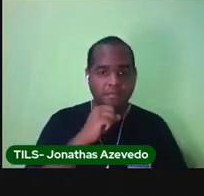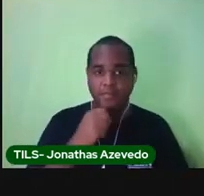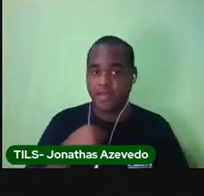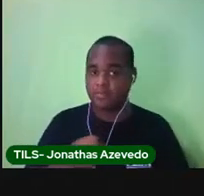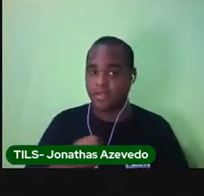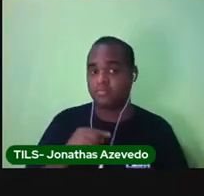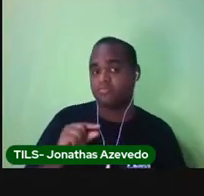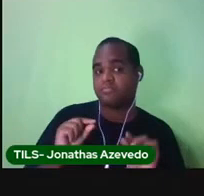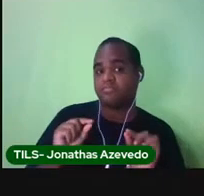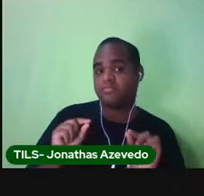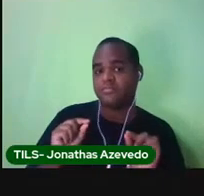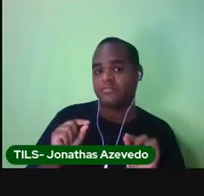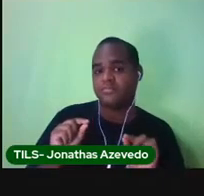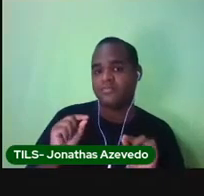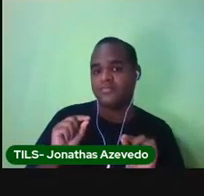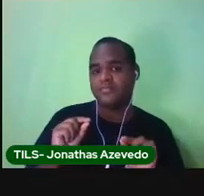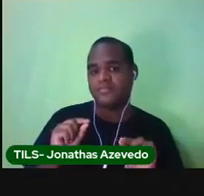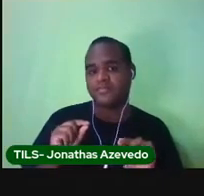os meus...